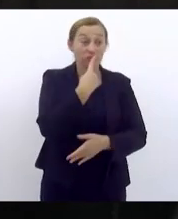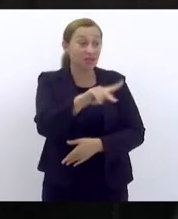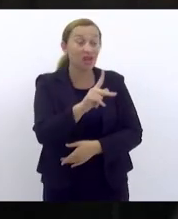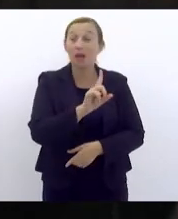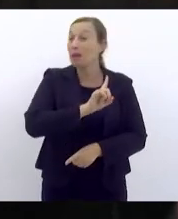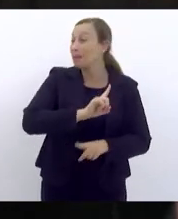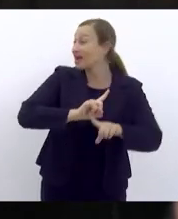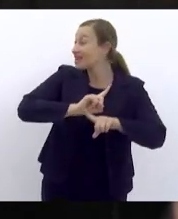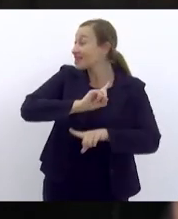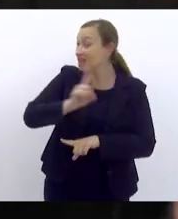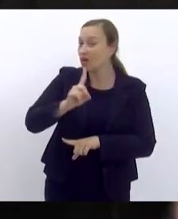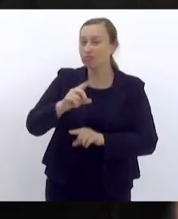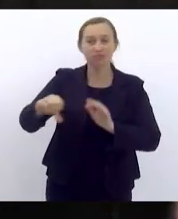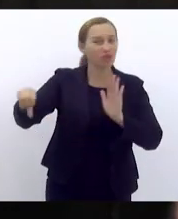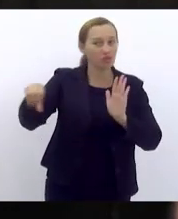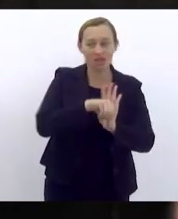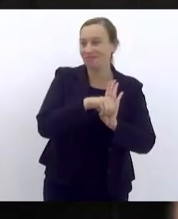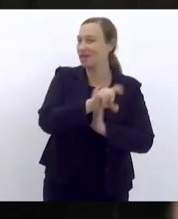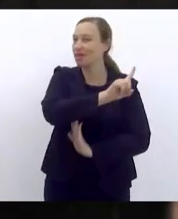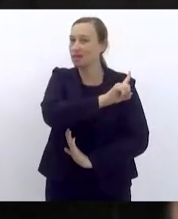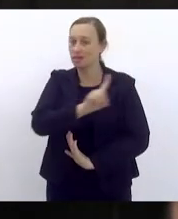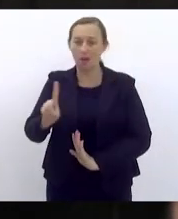responsabilizados por isso